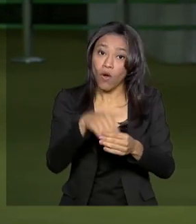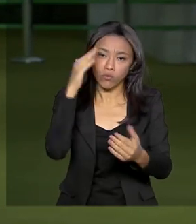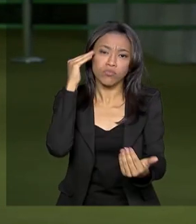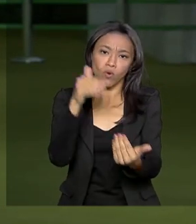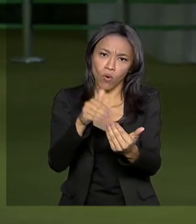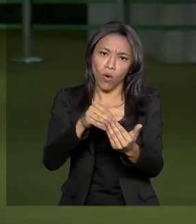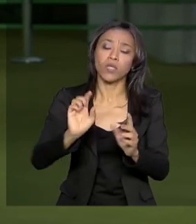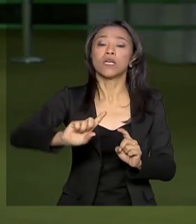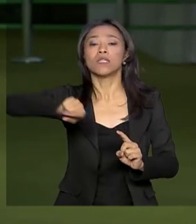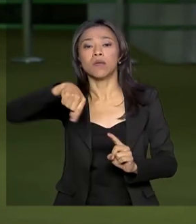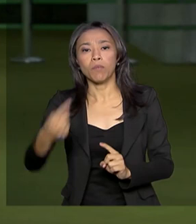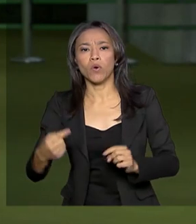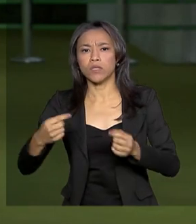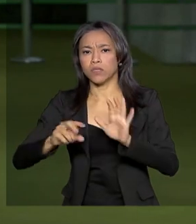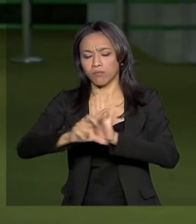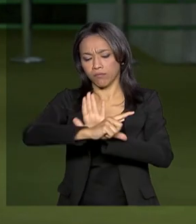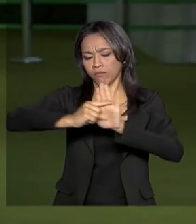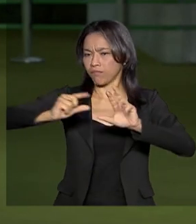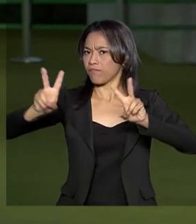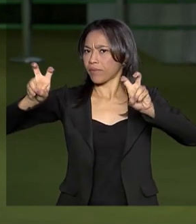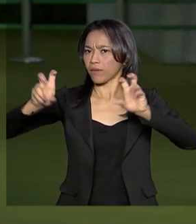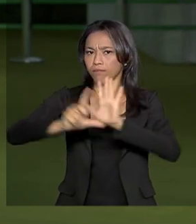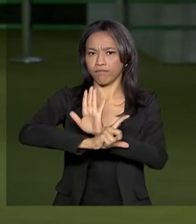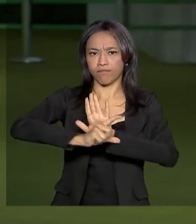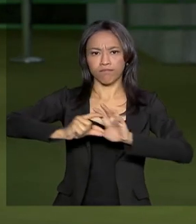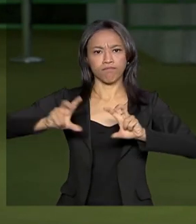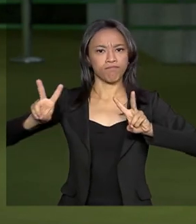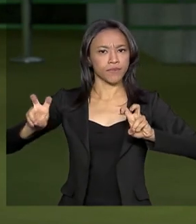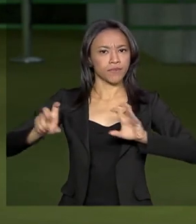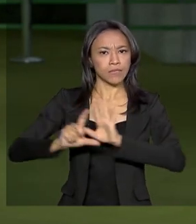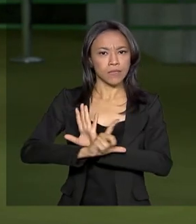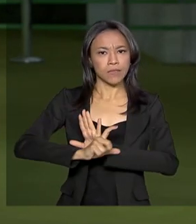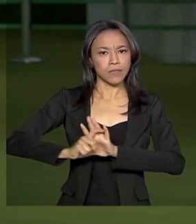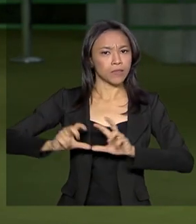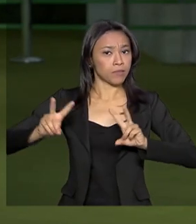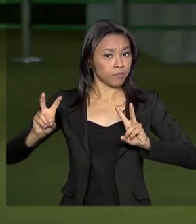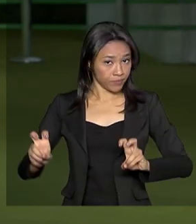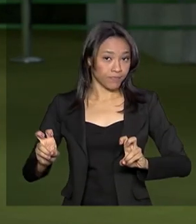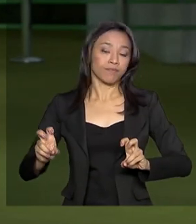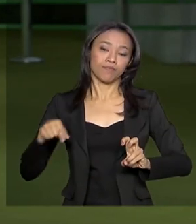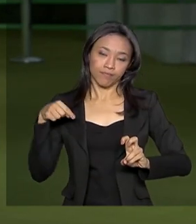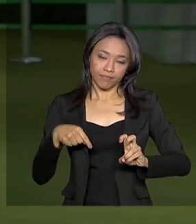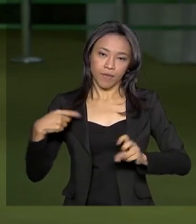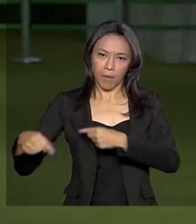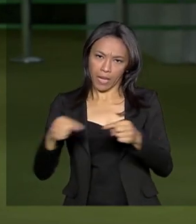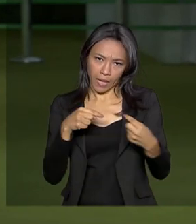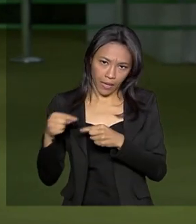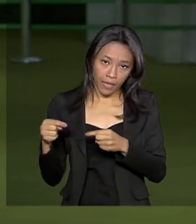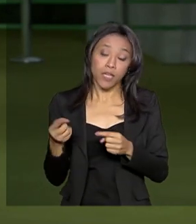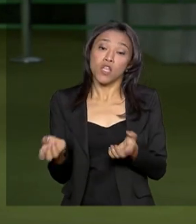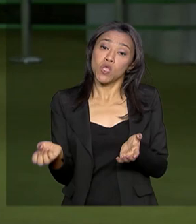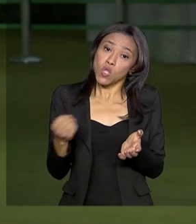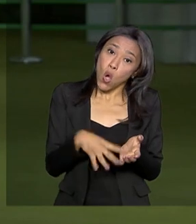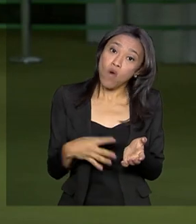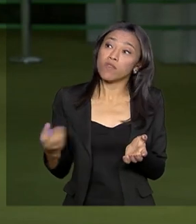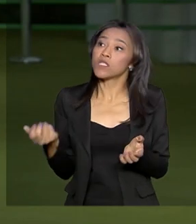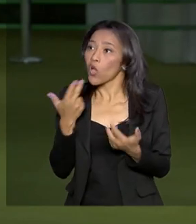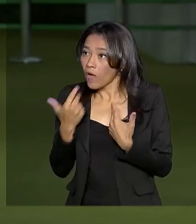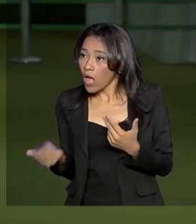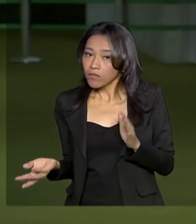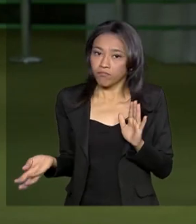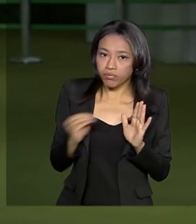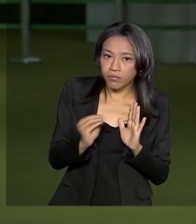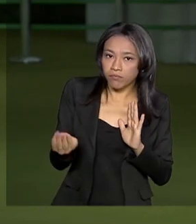discutirão os destaques, que a partir de agora podem ser apenas para suprimir trechos da reforma. Novas questões não podem ser